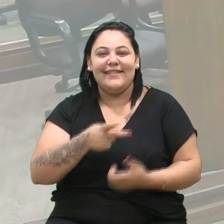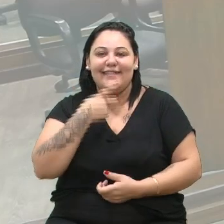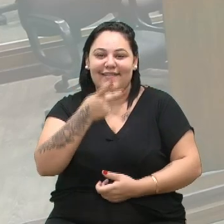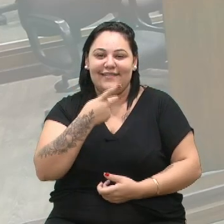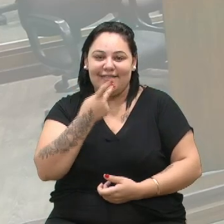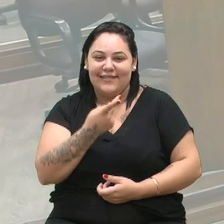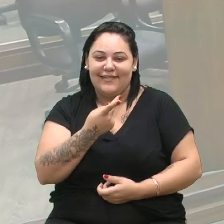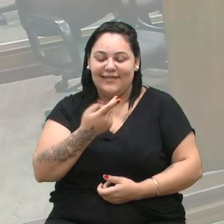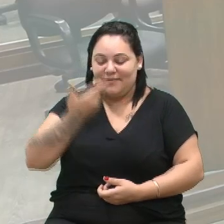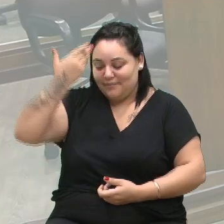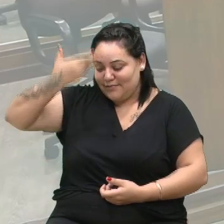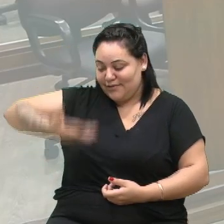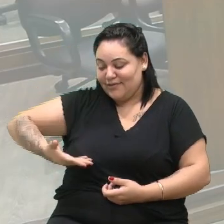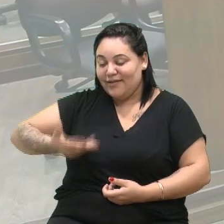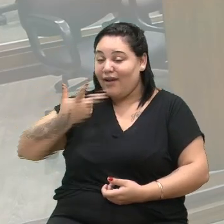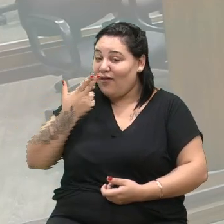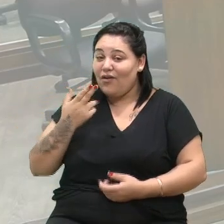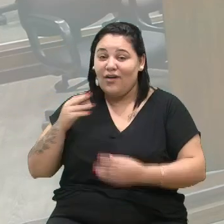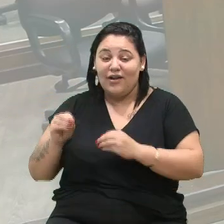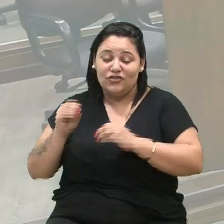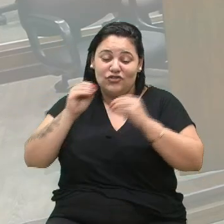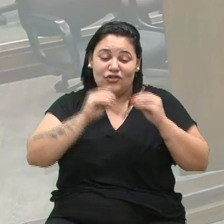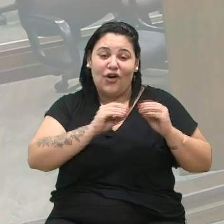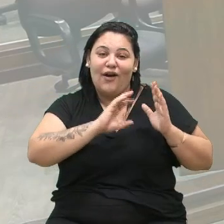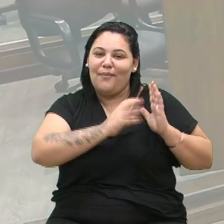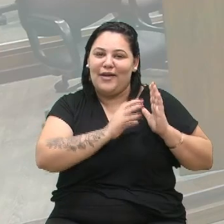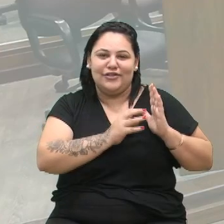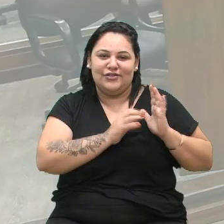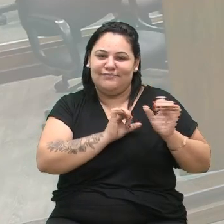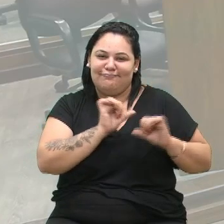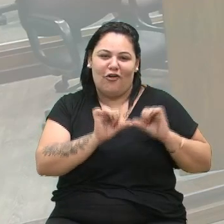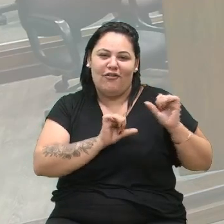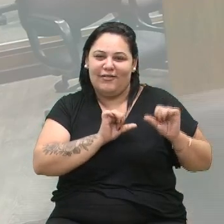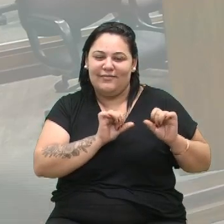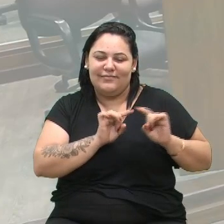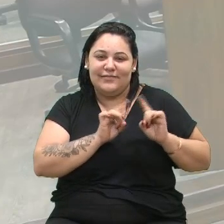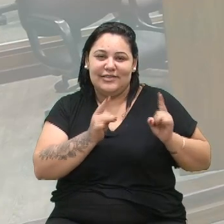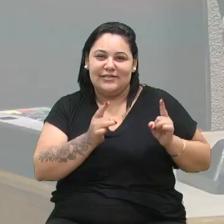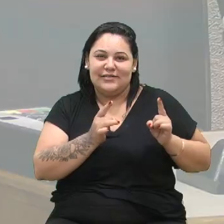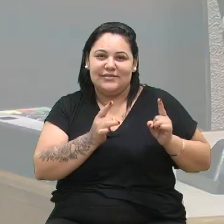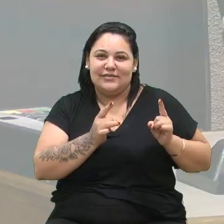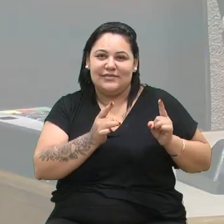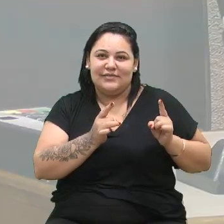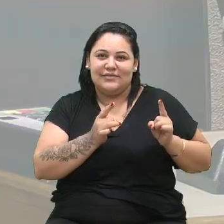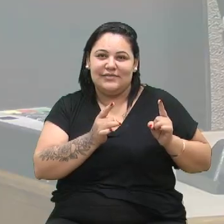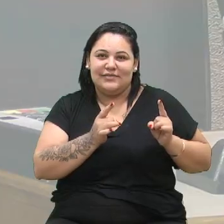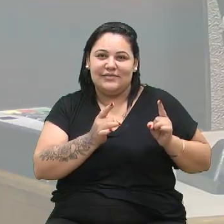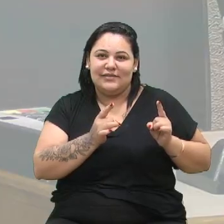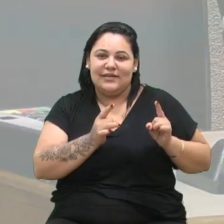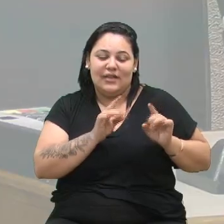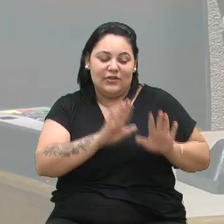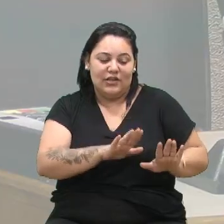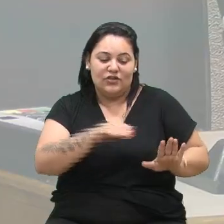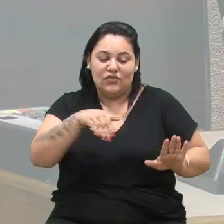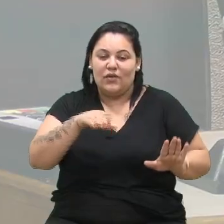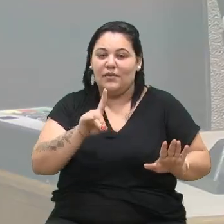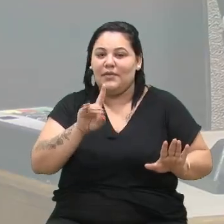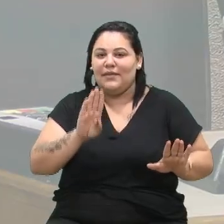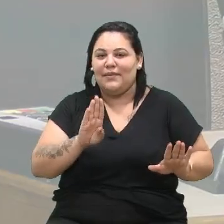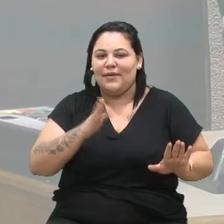pessoa, mesmo trocando de partidos. Dizer que deixo no MDB o meu agradecimento,